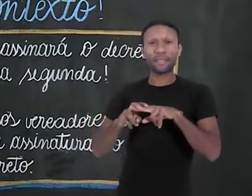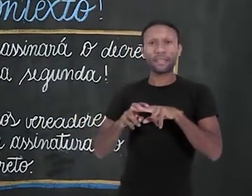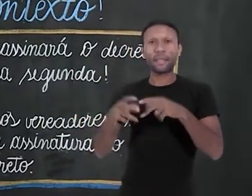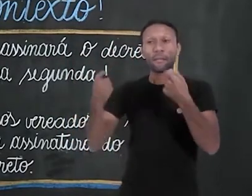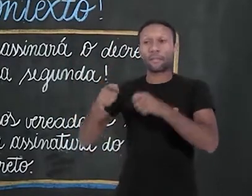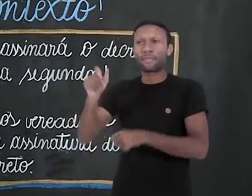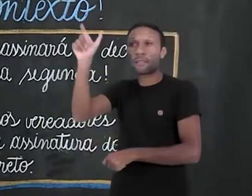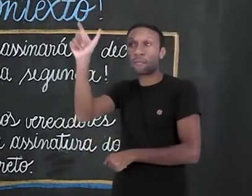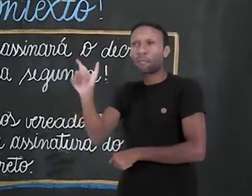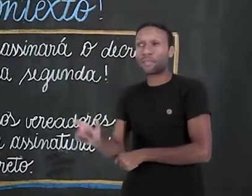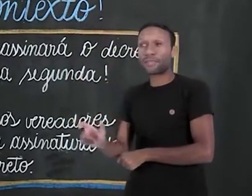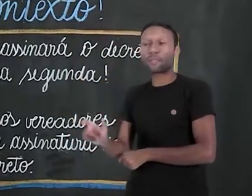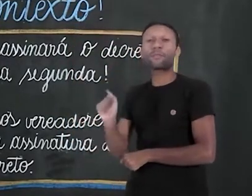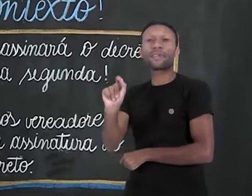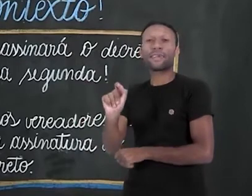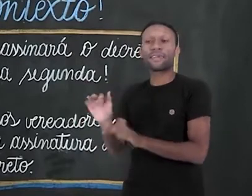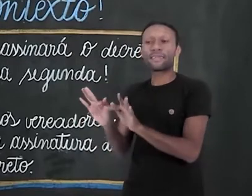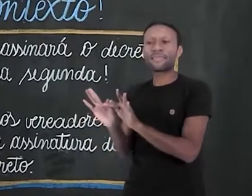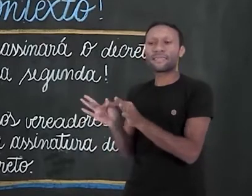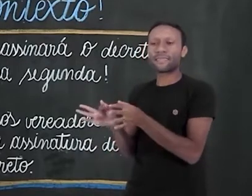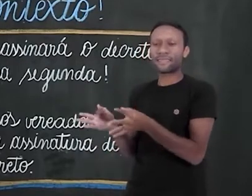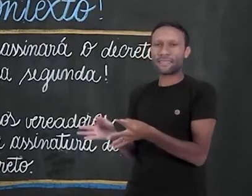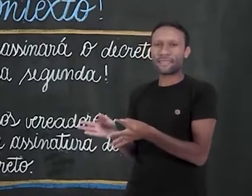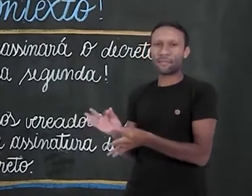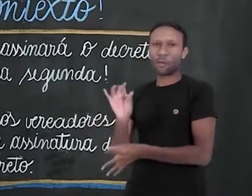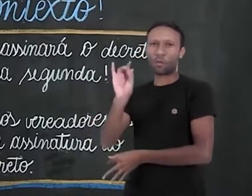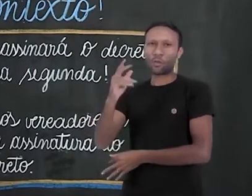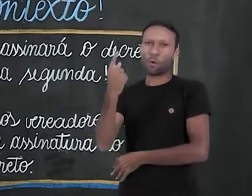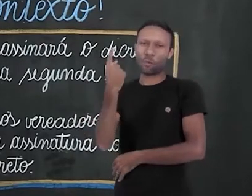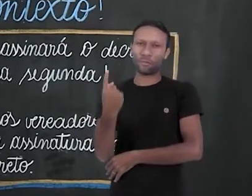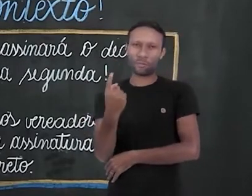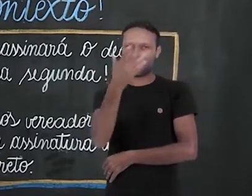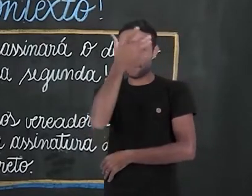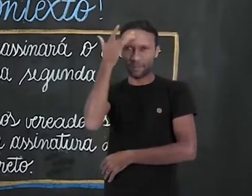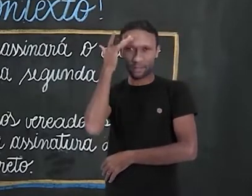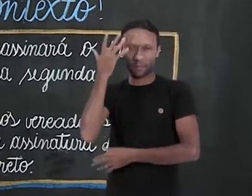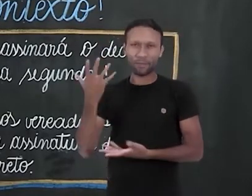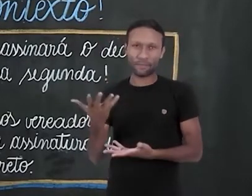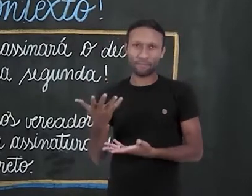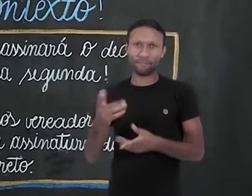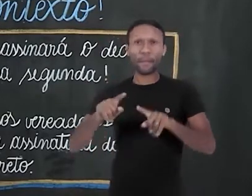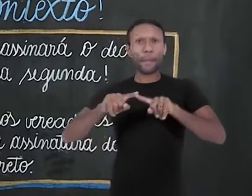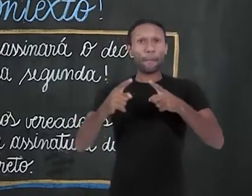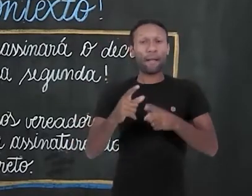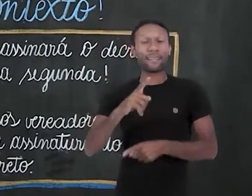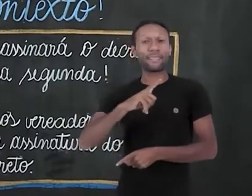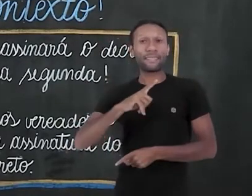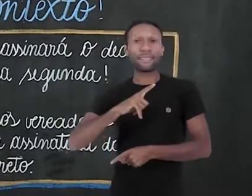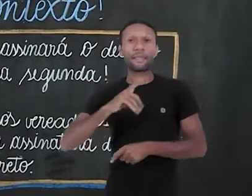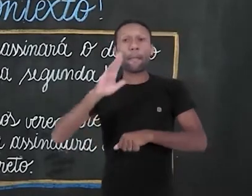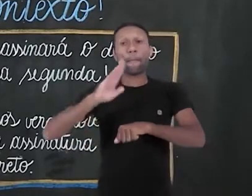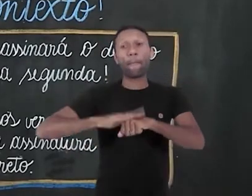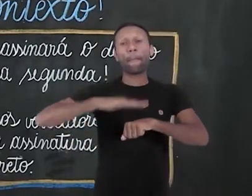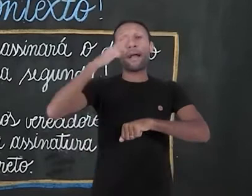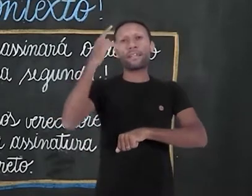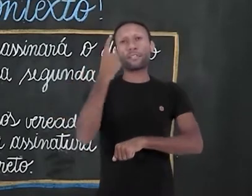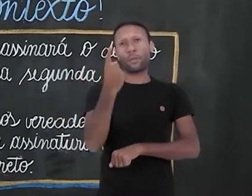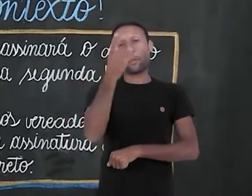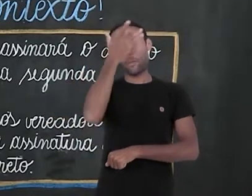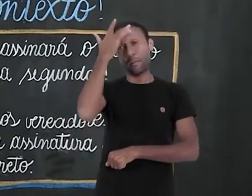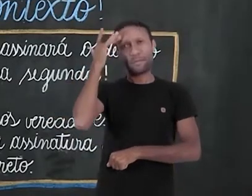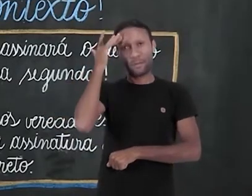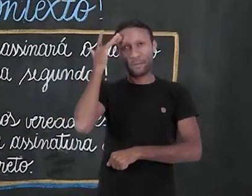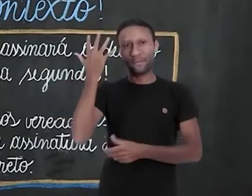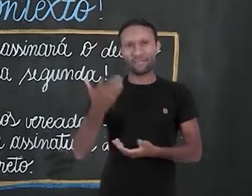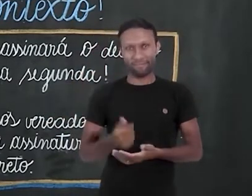sujeito simples. Só tem um núcleo. O sujeito composto é o que apresenta mais de um núcleo.